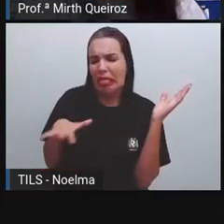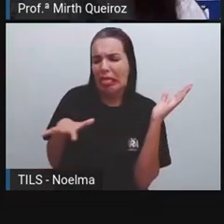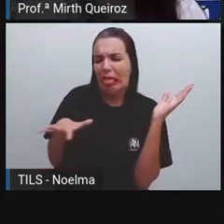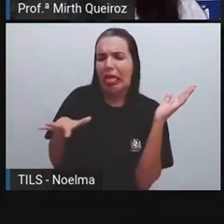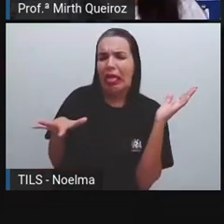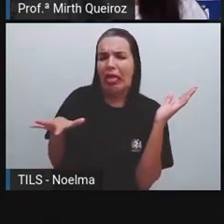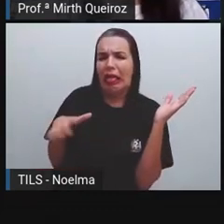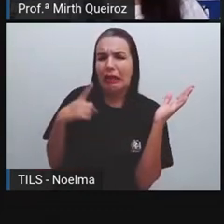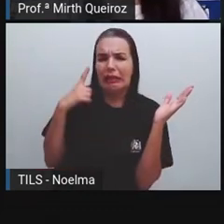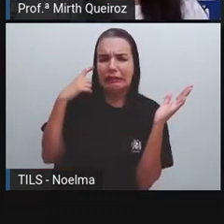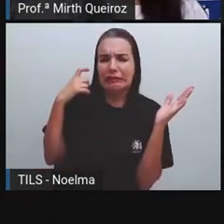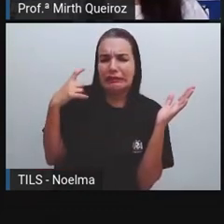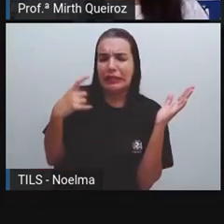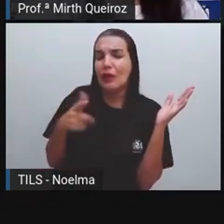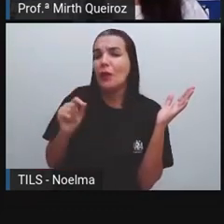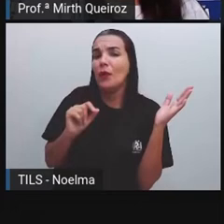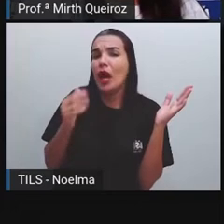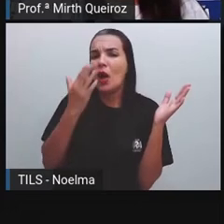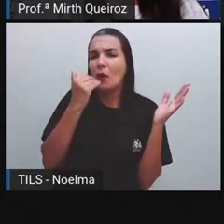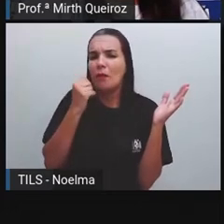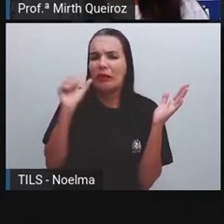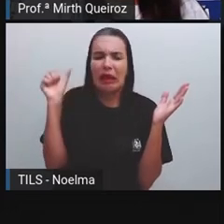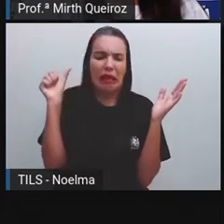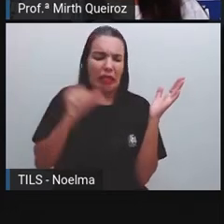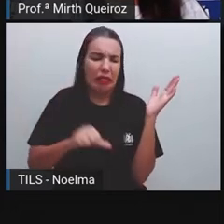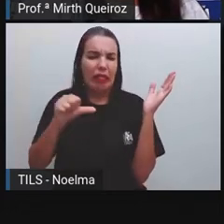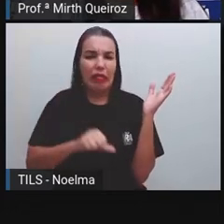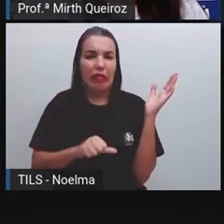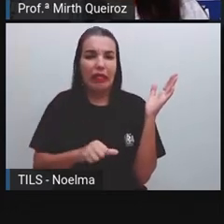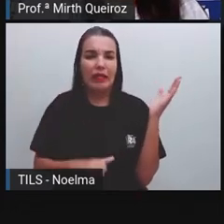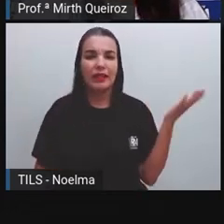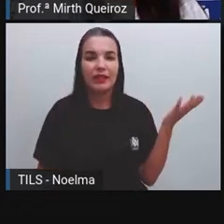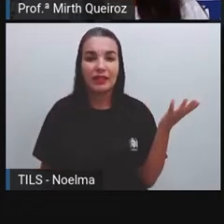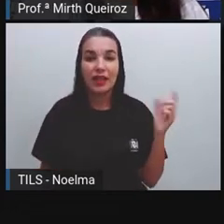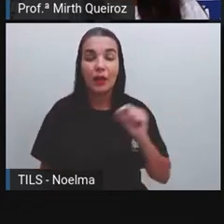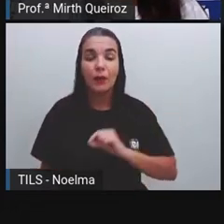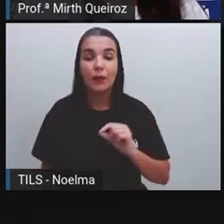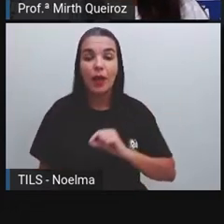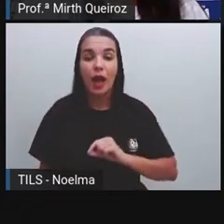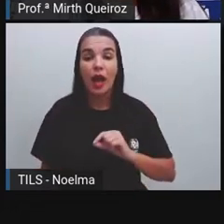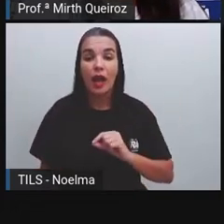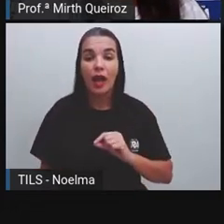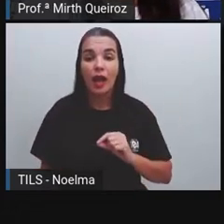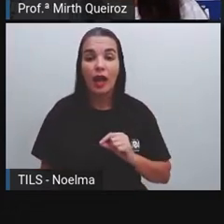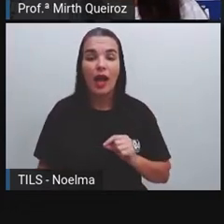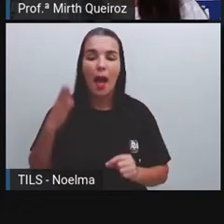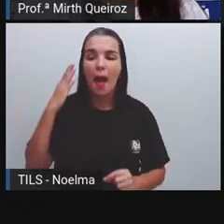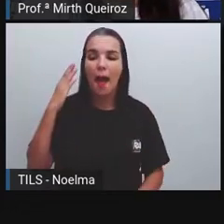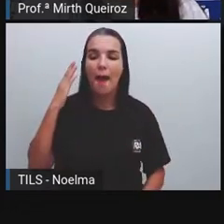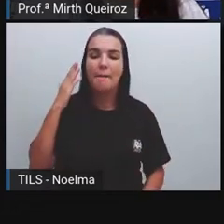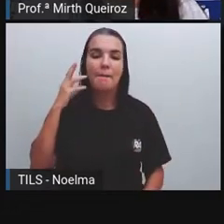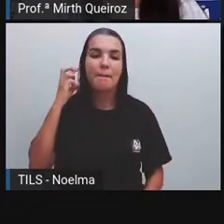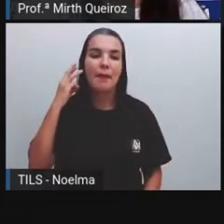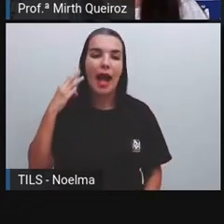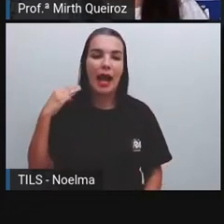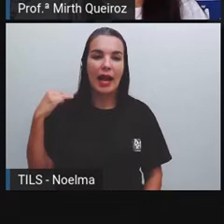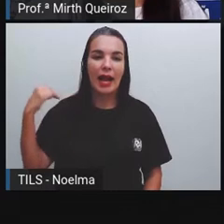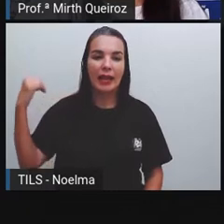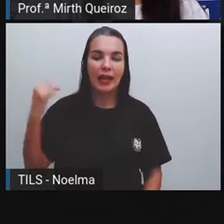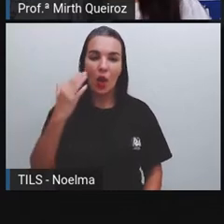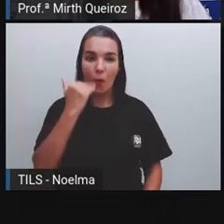horrível. Chomp, chomp, chomp. Ó, chomp, chomp, chomp. Significa o quê? Que a Magali está comendo.